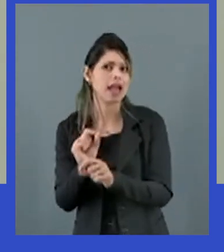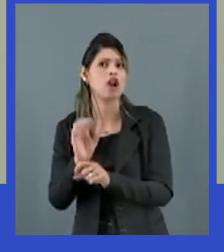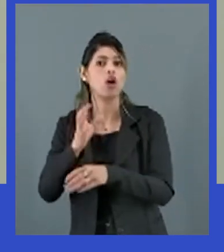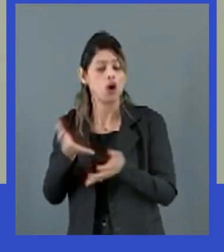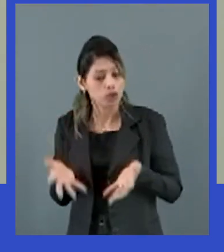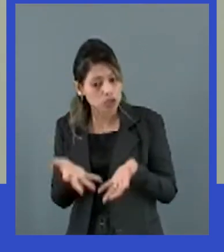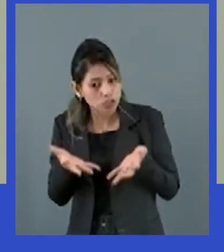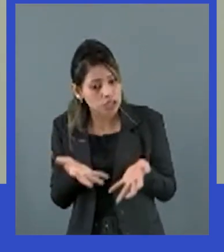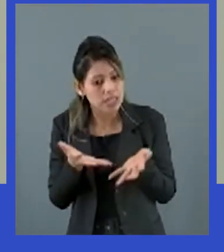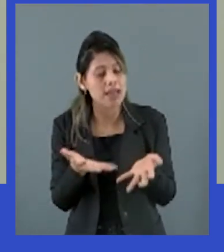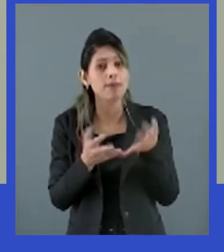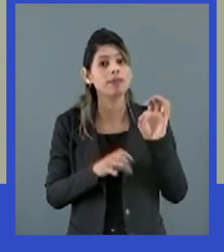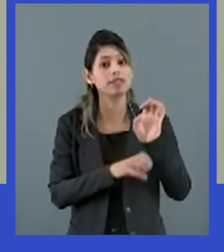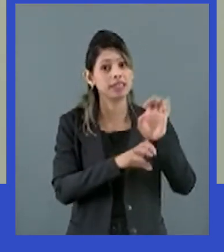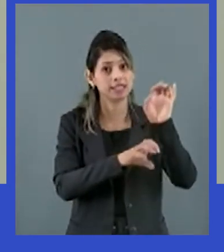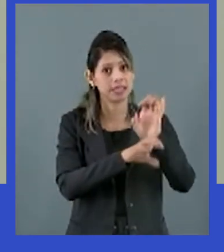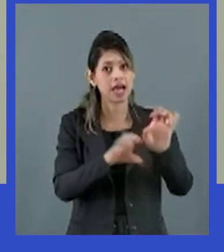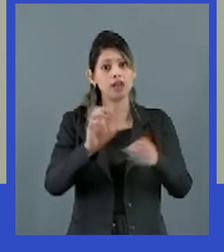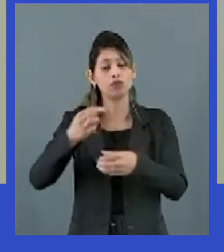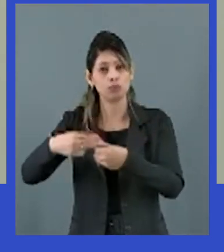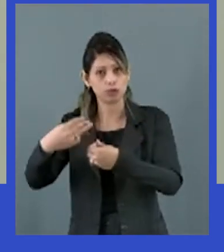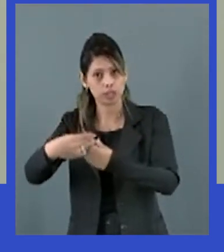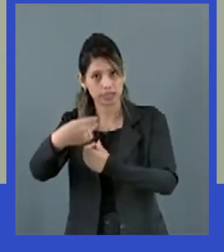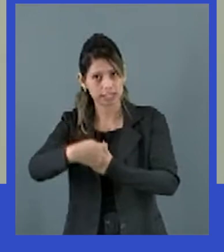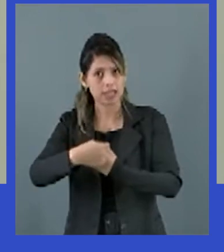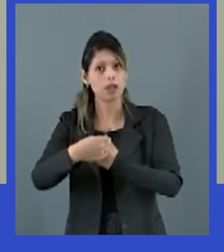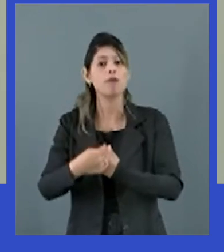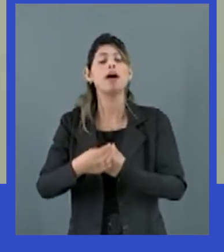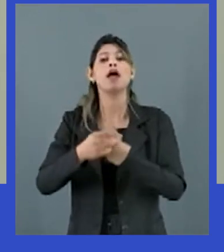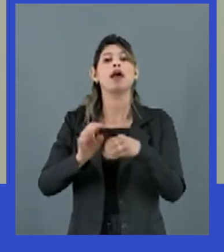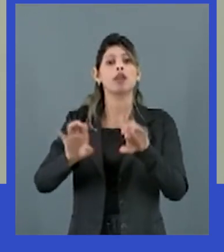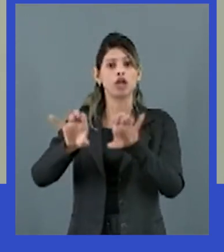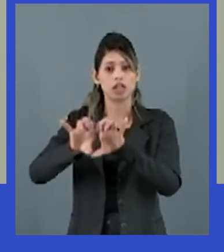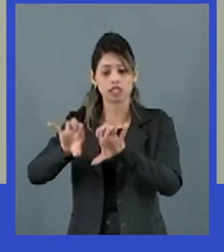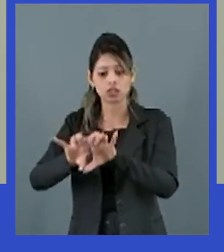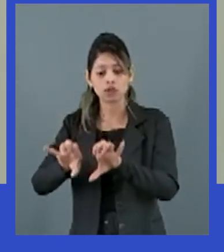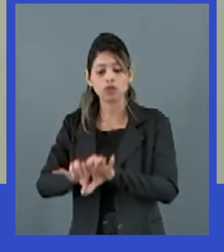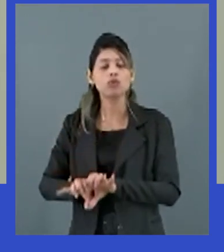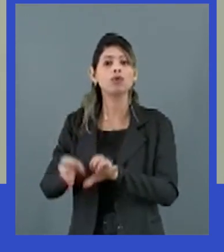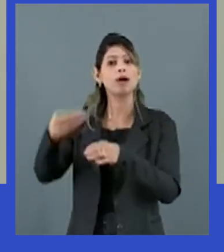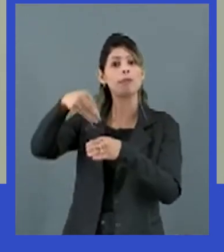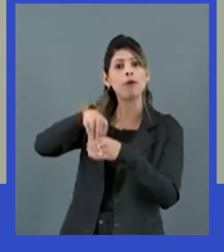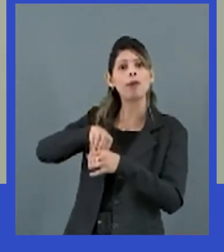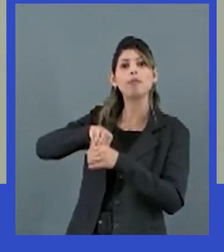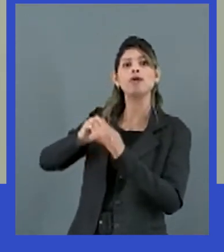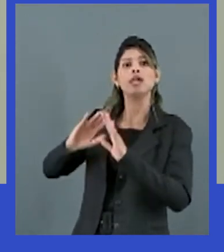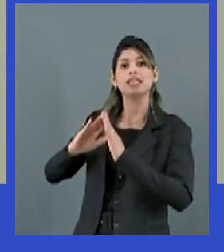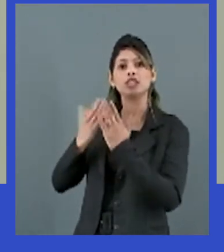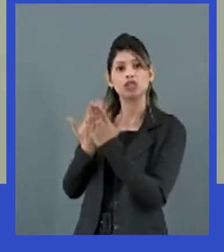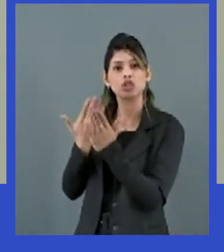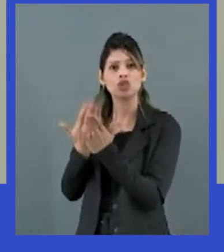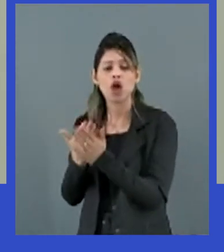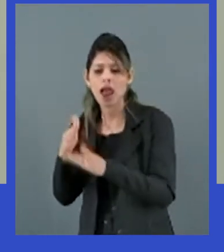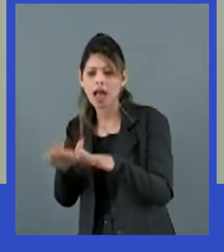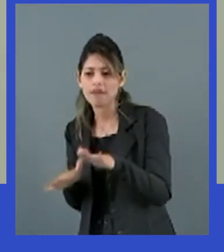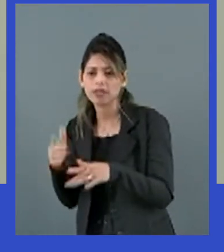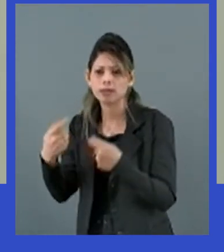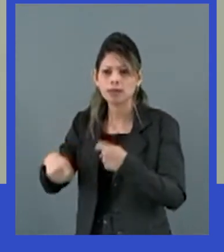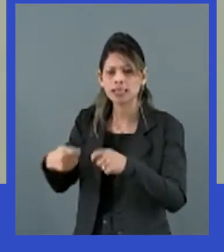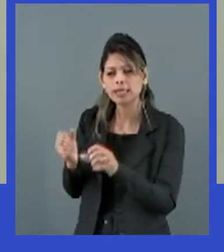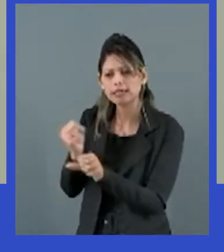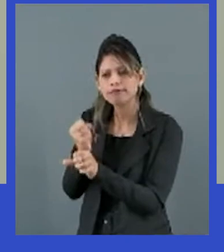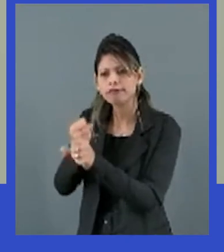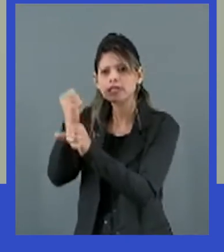municípios, como indução técnica de infraestrutura das escolas, porque muitas vezes você precisa ampliar a escola, fazer a reforma,